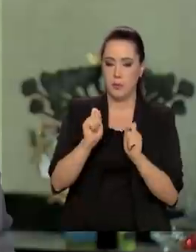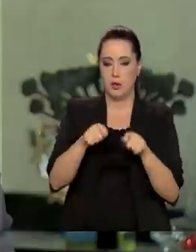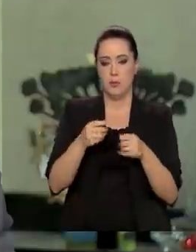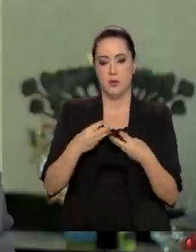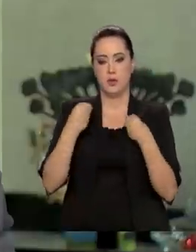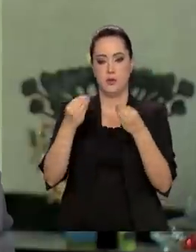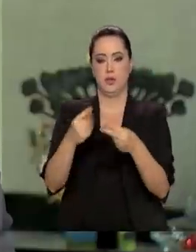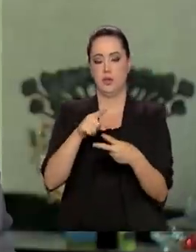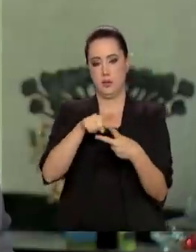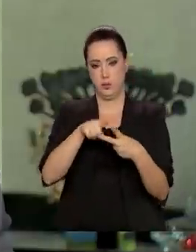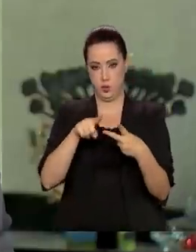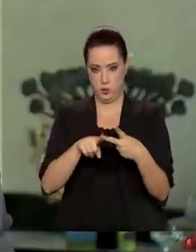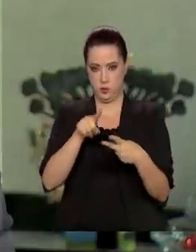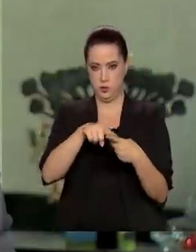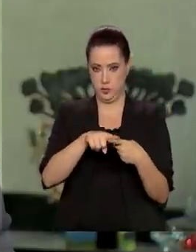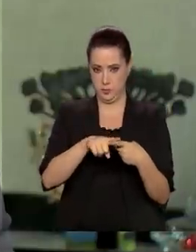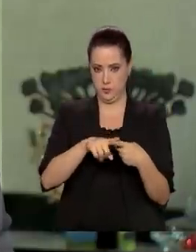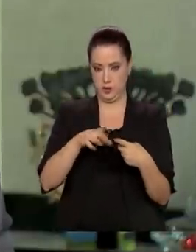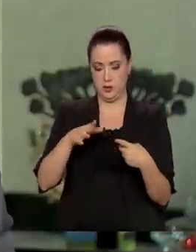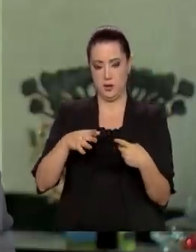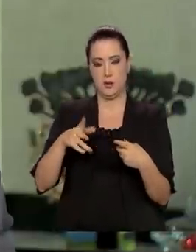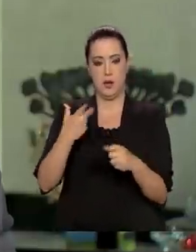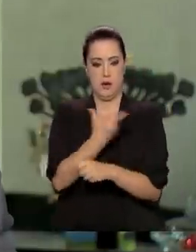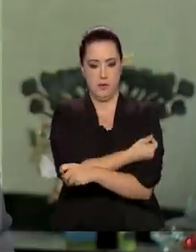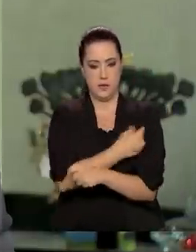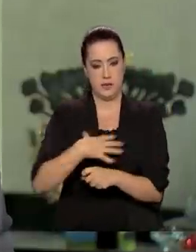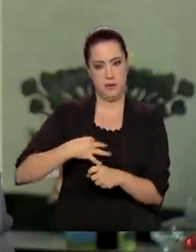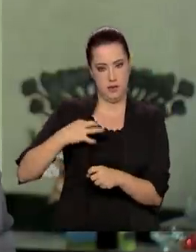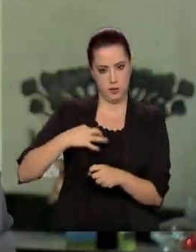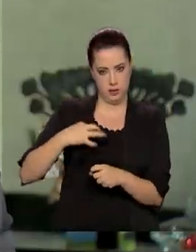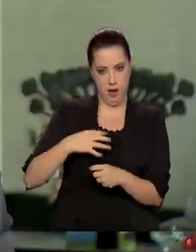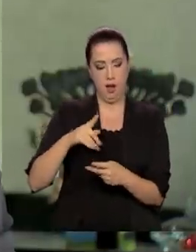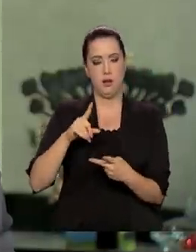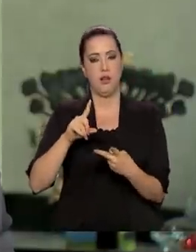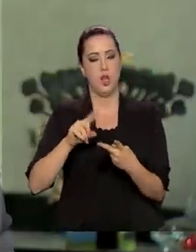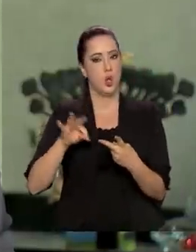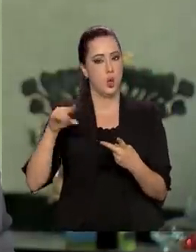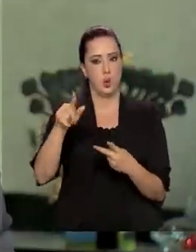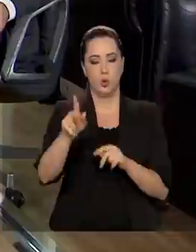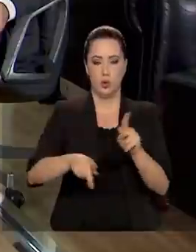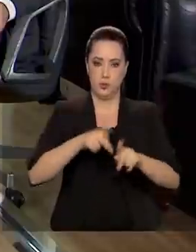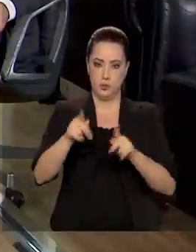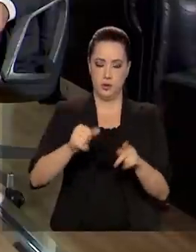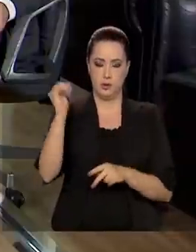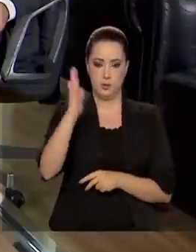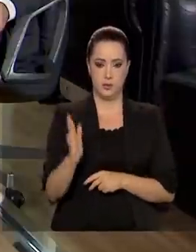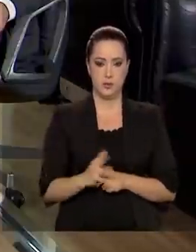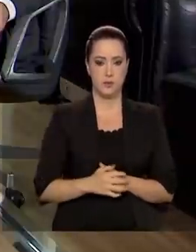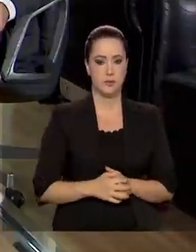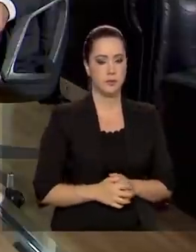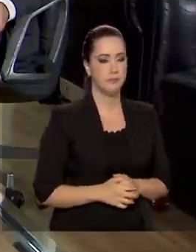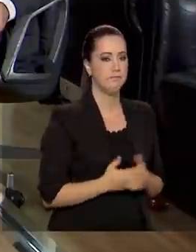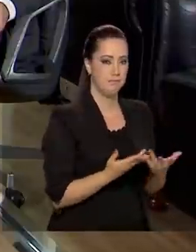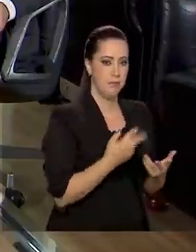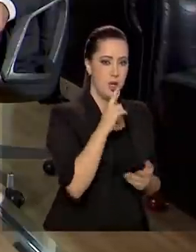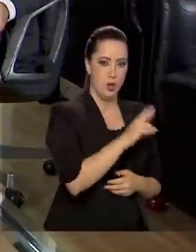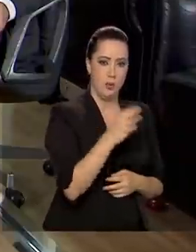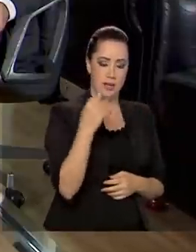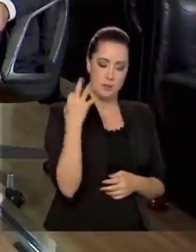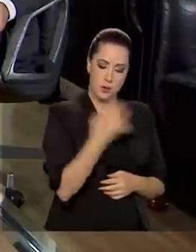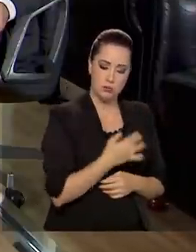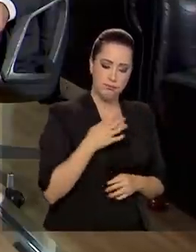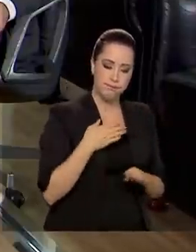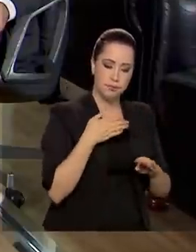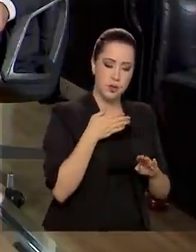duas coisas. A vacina é voluntária, ela vai ocorrer e ela vai abranger toda a população brasileira? Numa resposta bem direta,